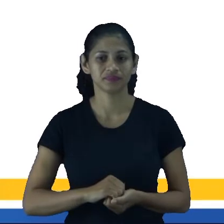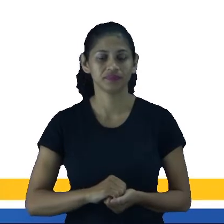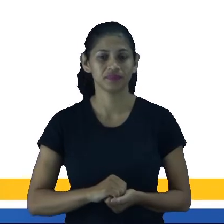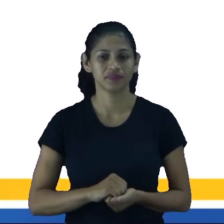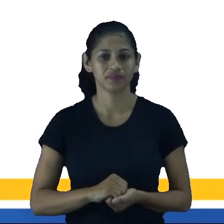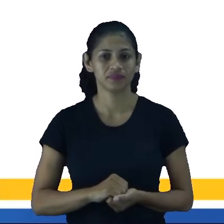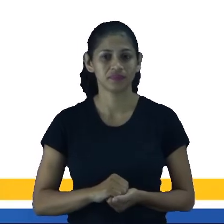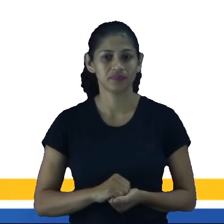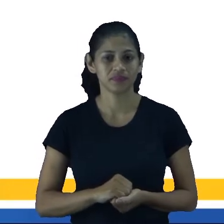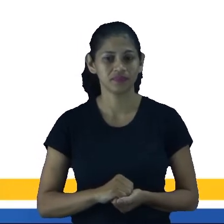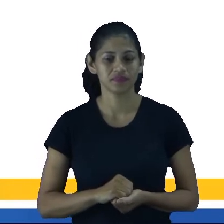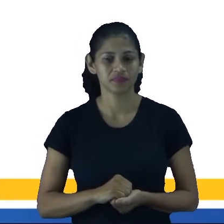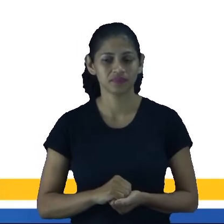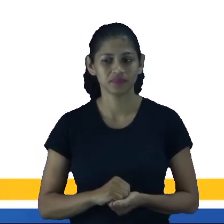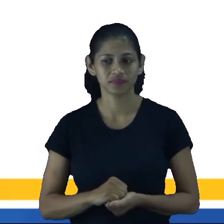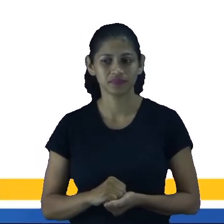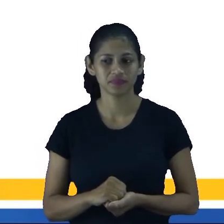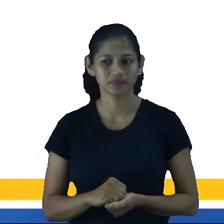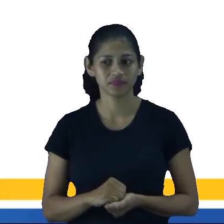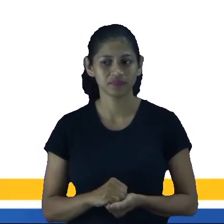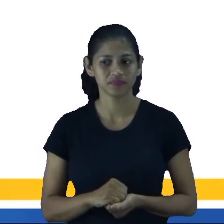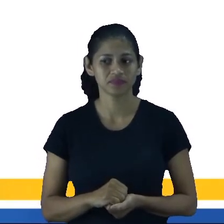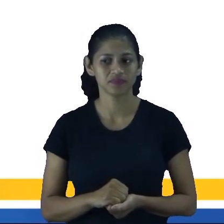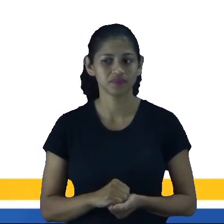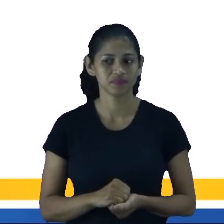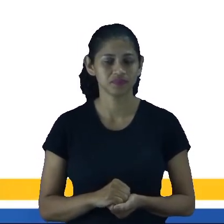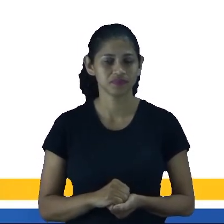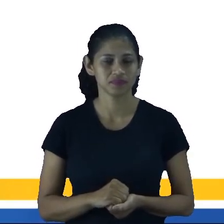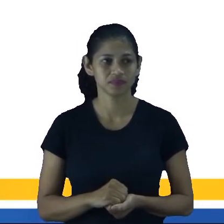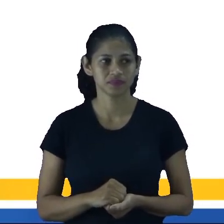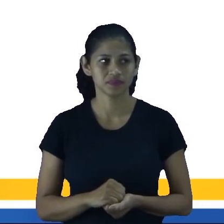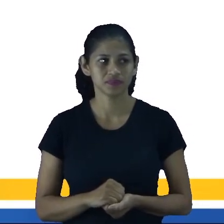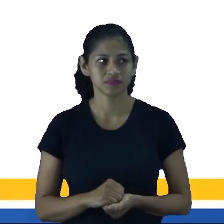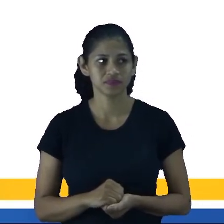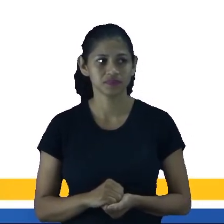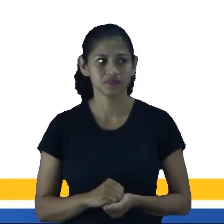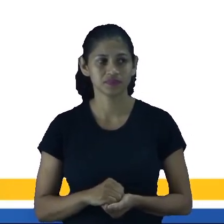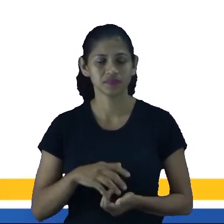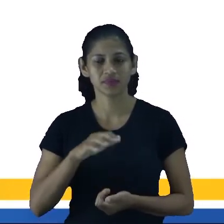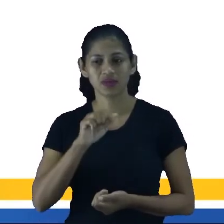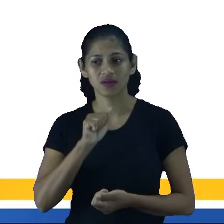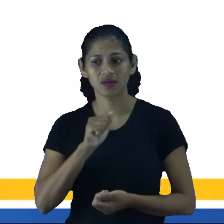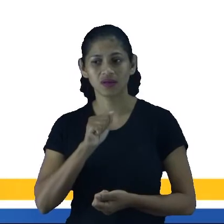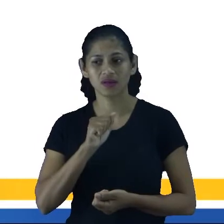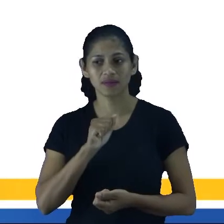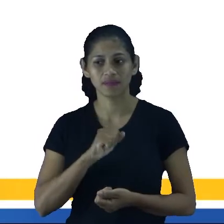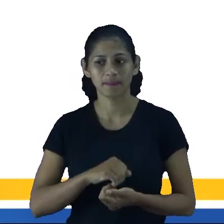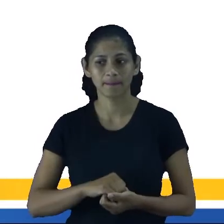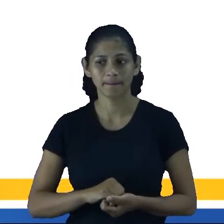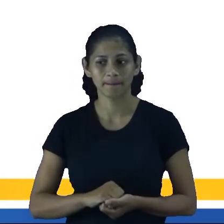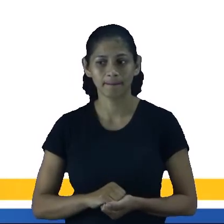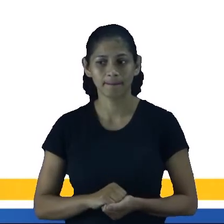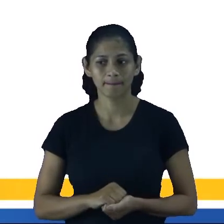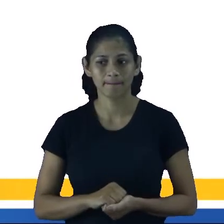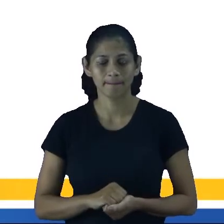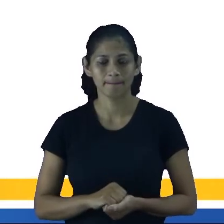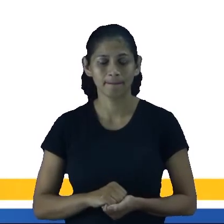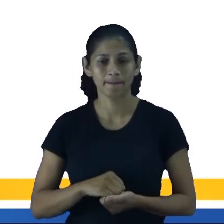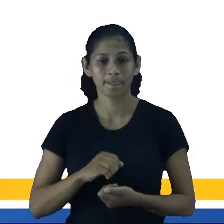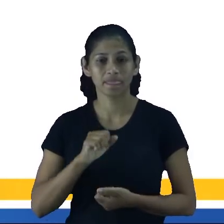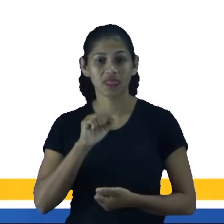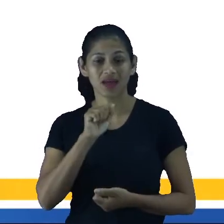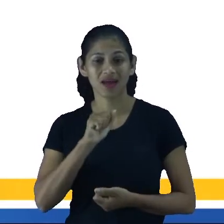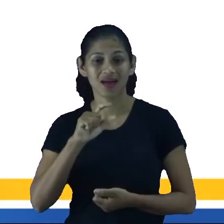Então, ali es restaurante. Hay, ¿no? Hay es el restaurante. Então, ali é o